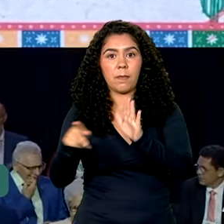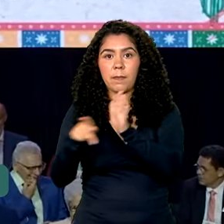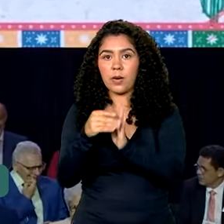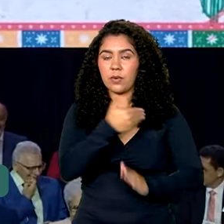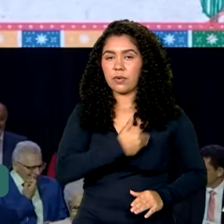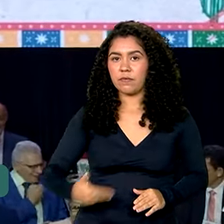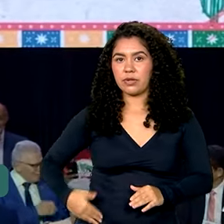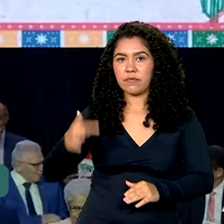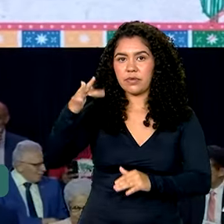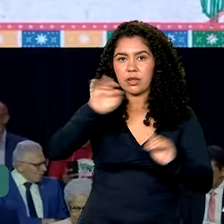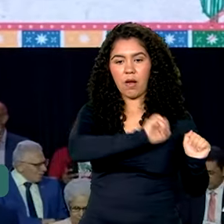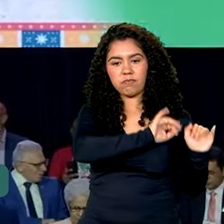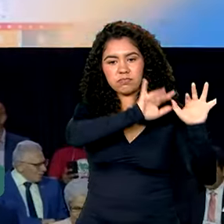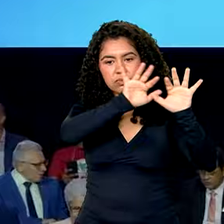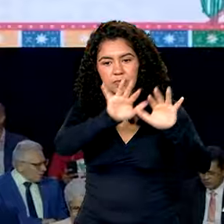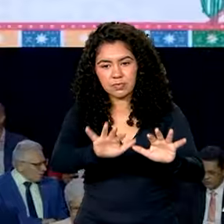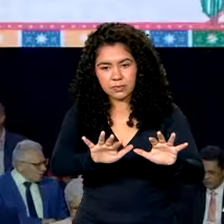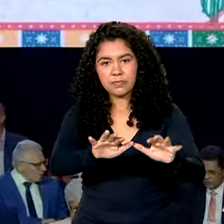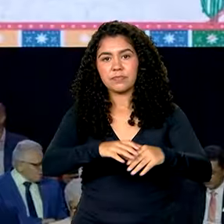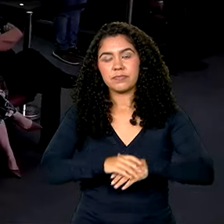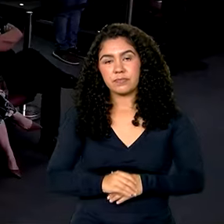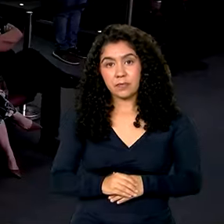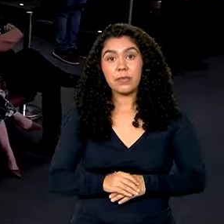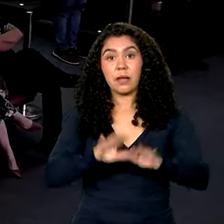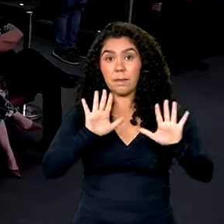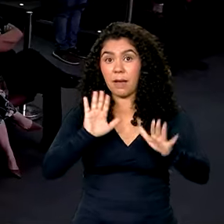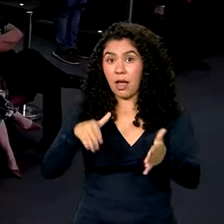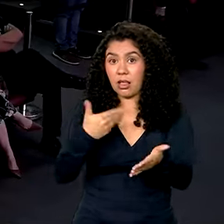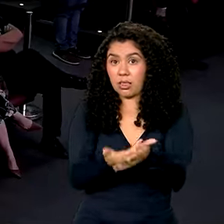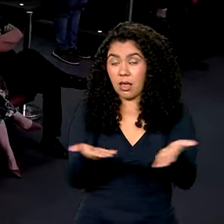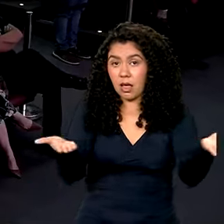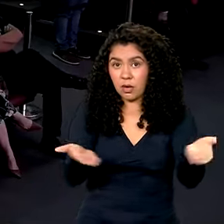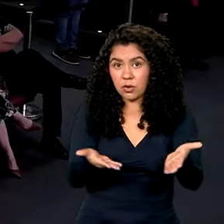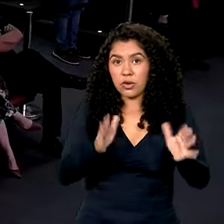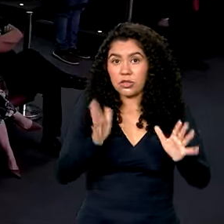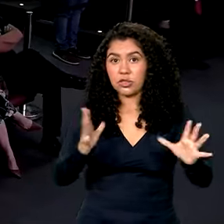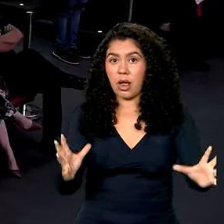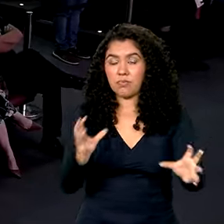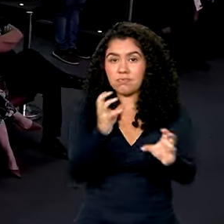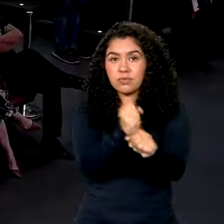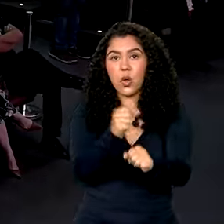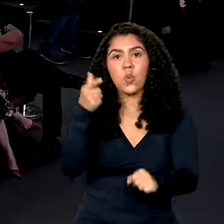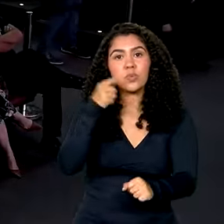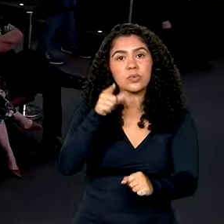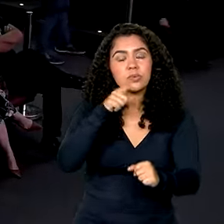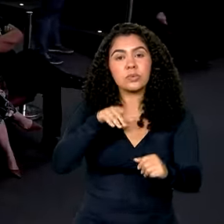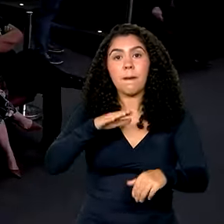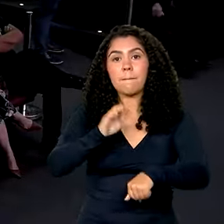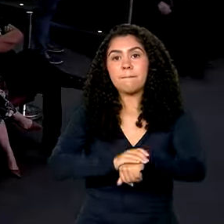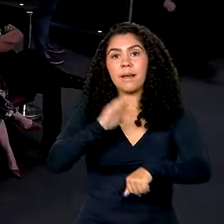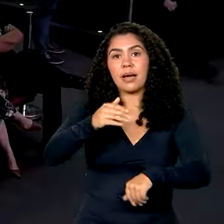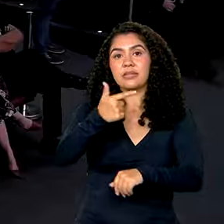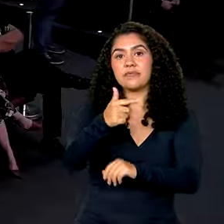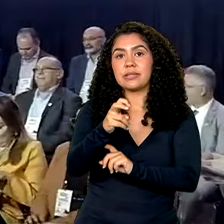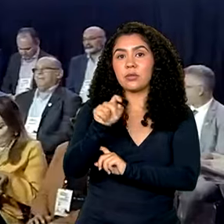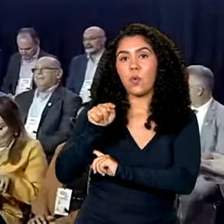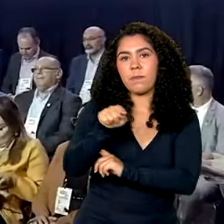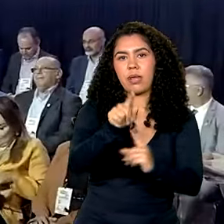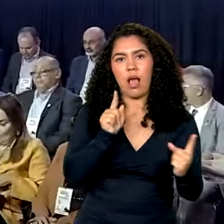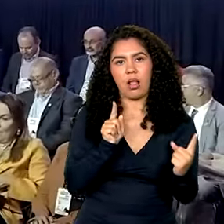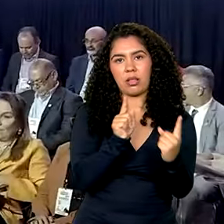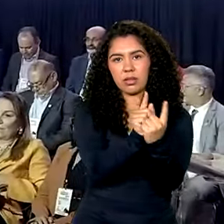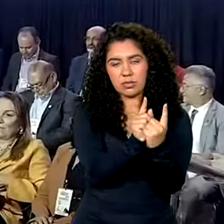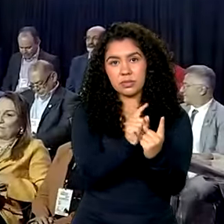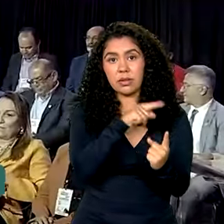Institucionais da Presidência da República. Até agora, ela já realizou mais de 25 mil atendimentos.